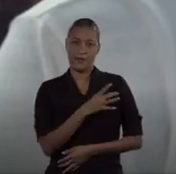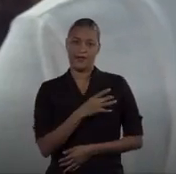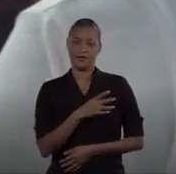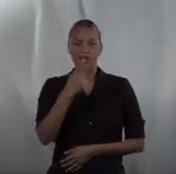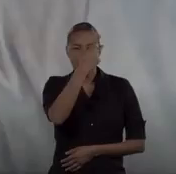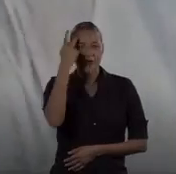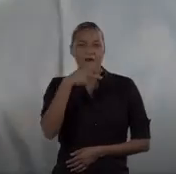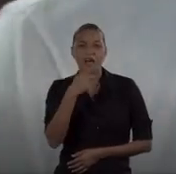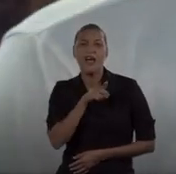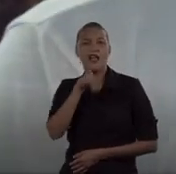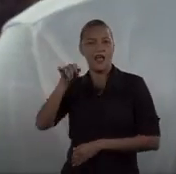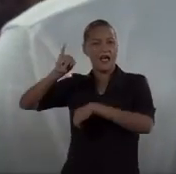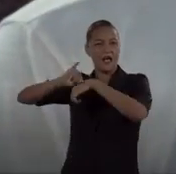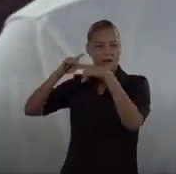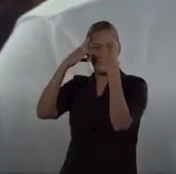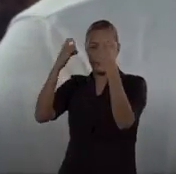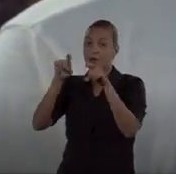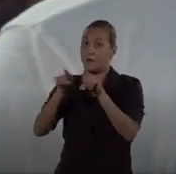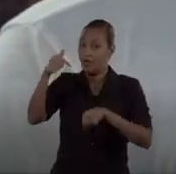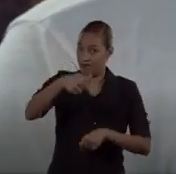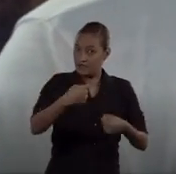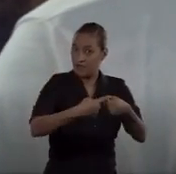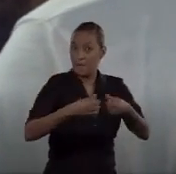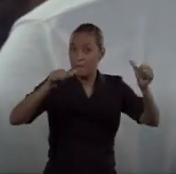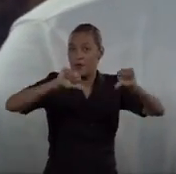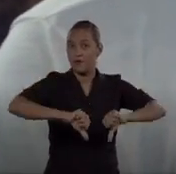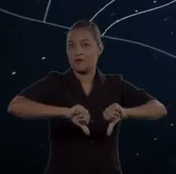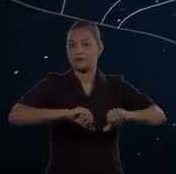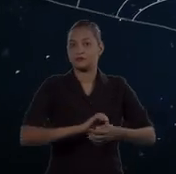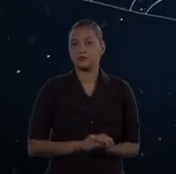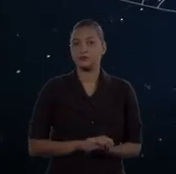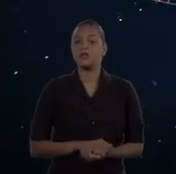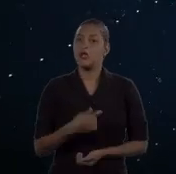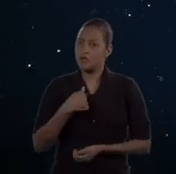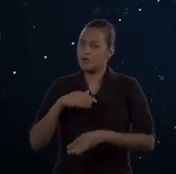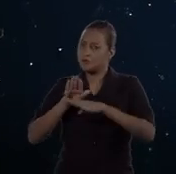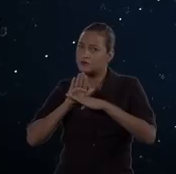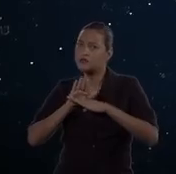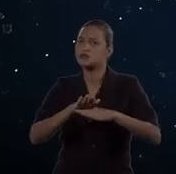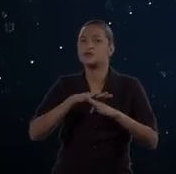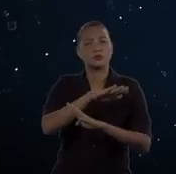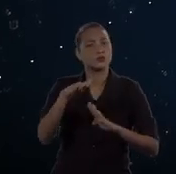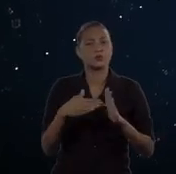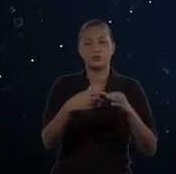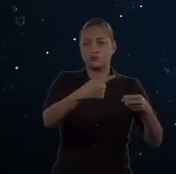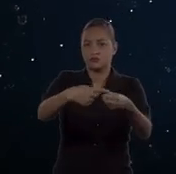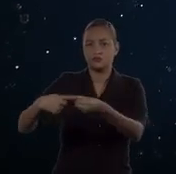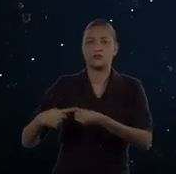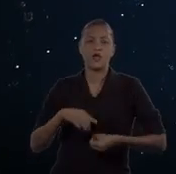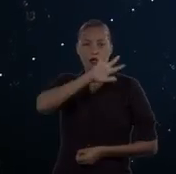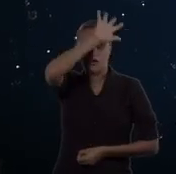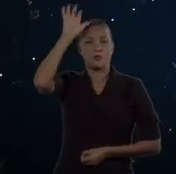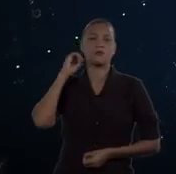Às vezes as pessoas falavam, porque é só mais capital. Não, o interior é mais precário ainda. Quero levar a todas as regiões do Amazonas